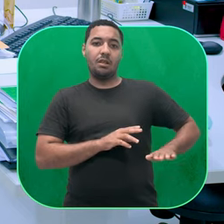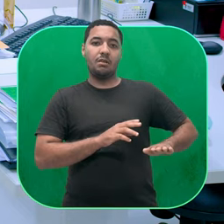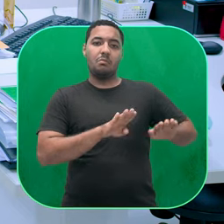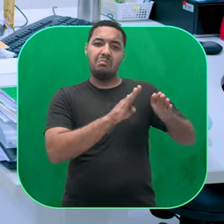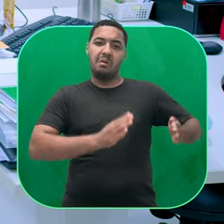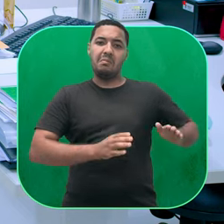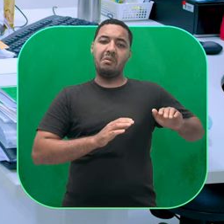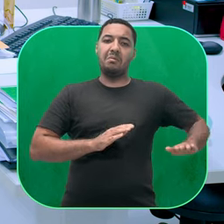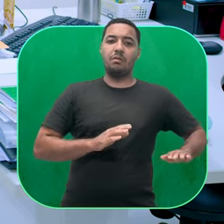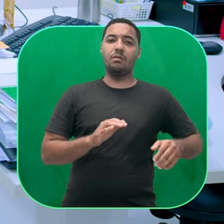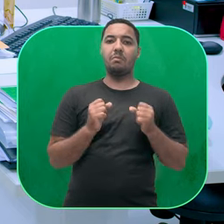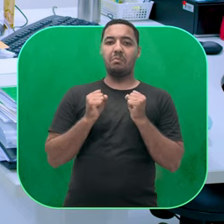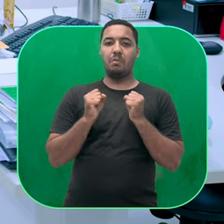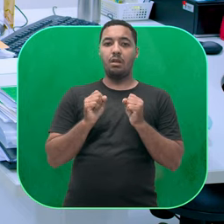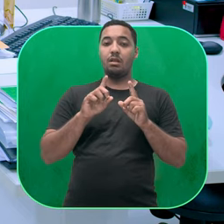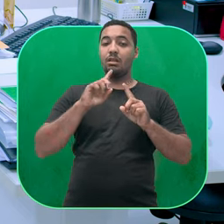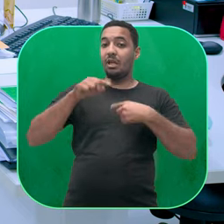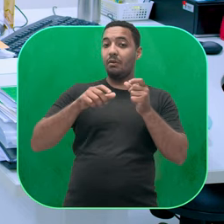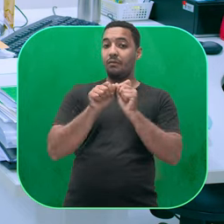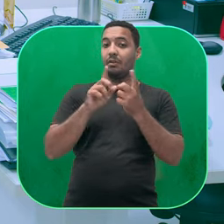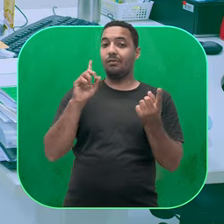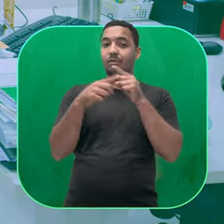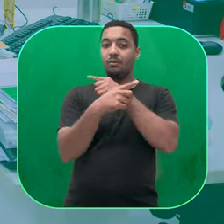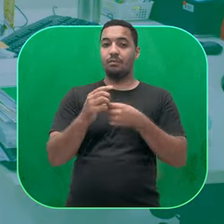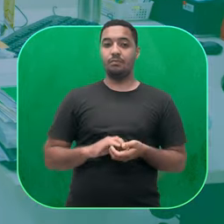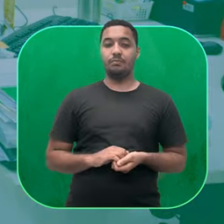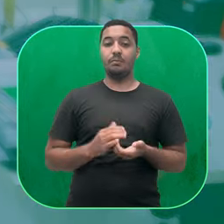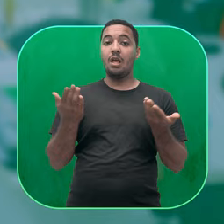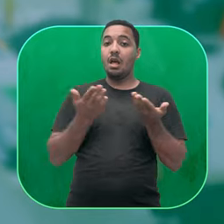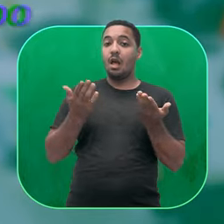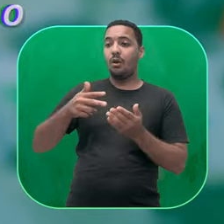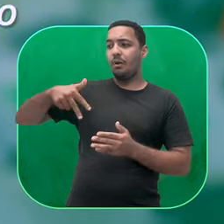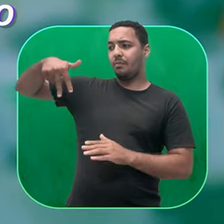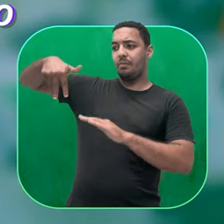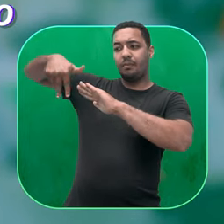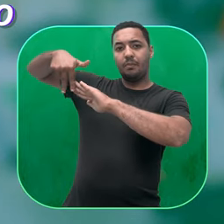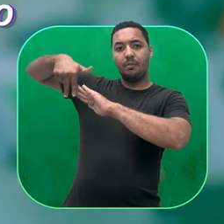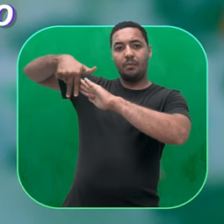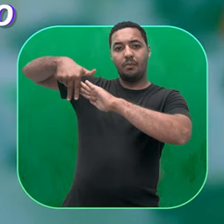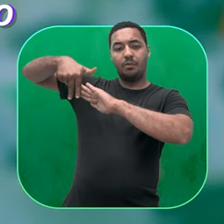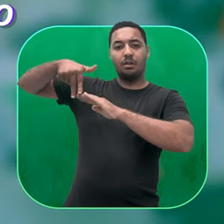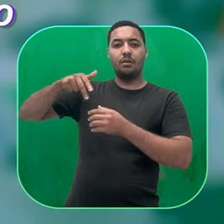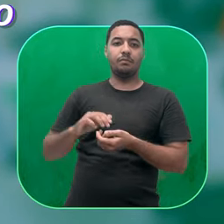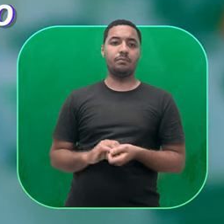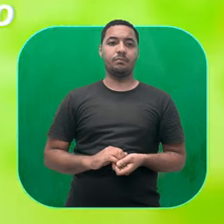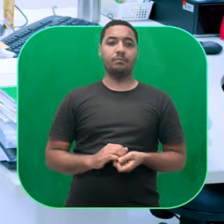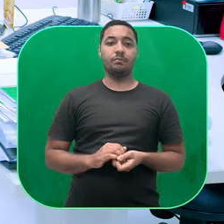Se necessário, utilize o braço esquerdo para se apoiar. Retorne o pé direito ao chão e repita do outro lado.